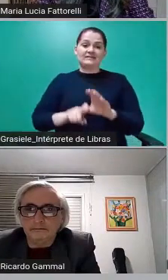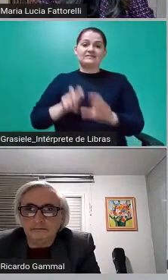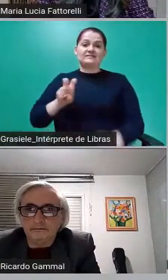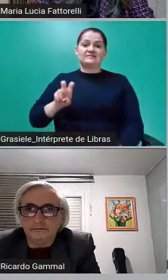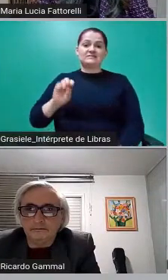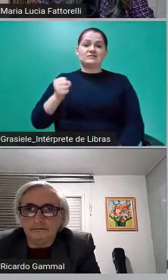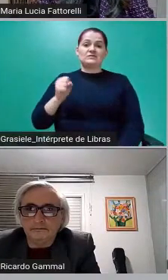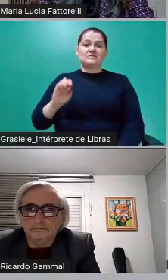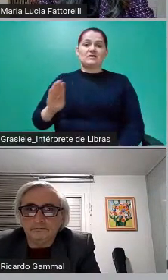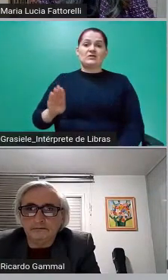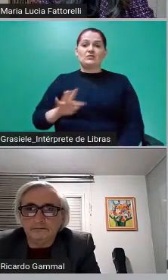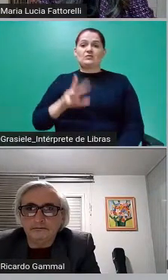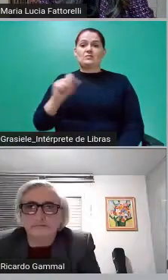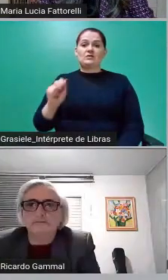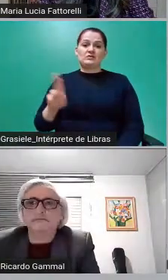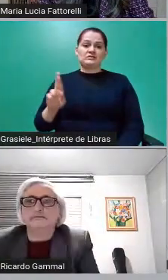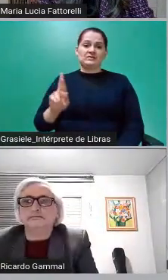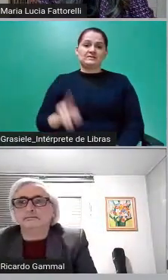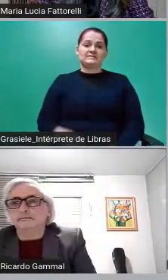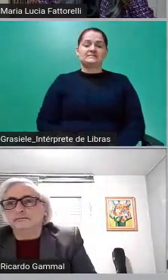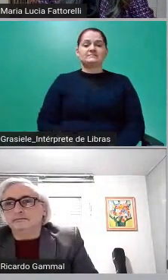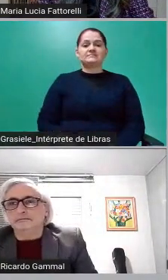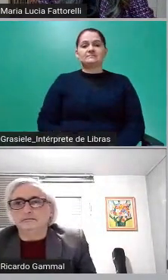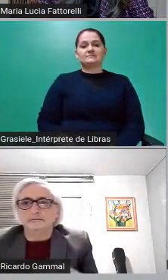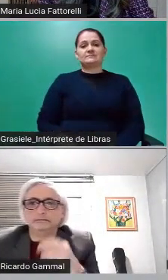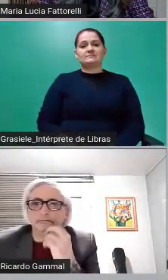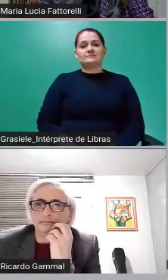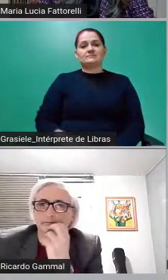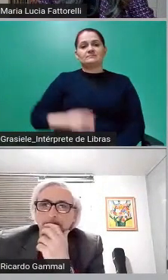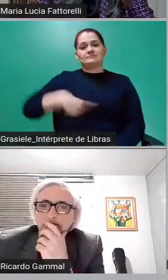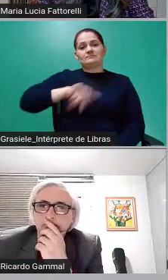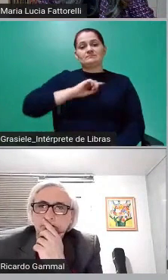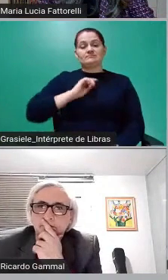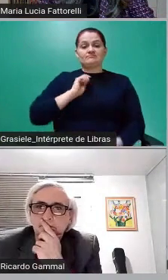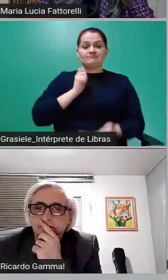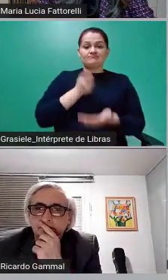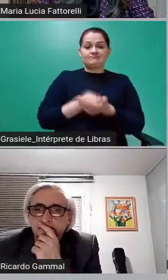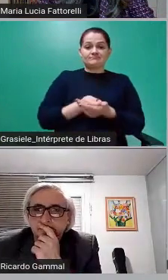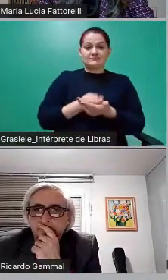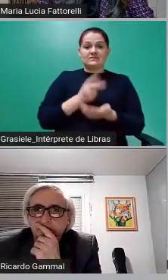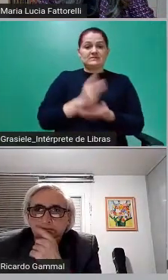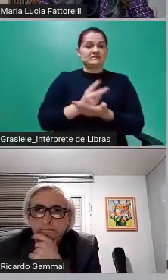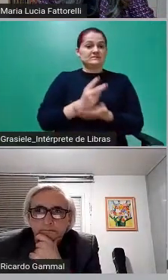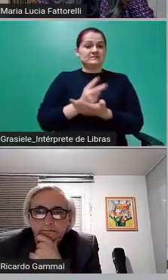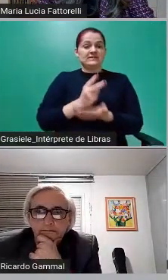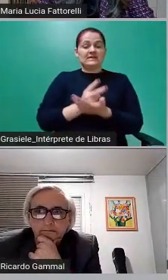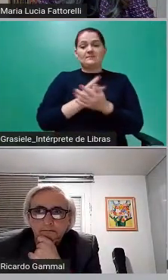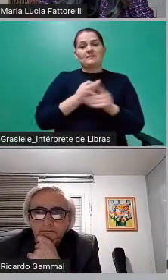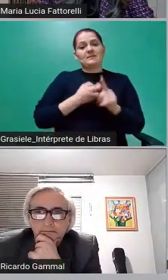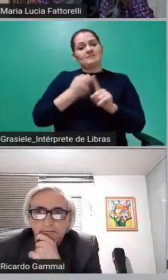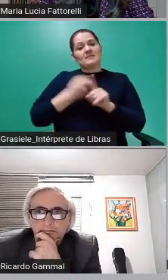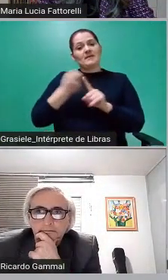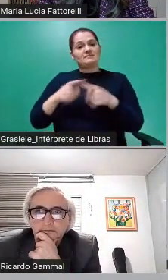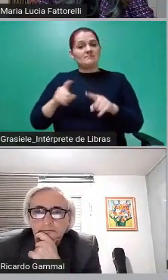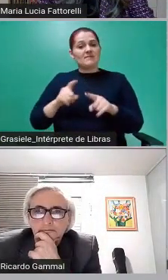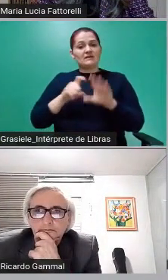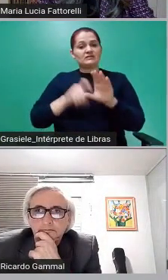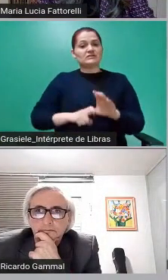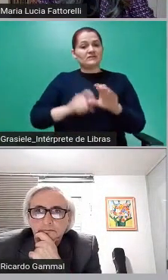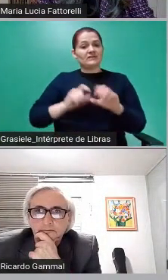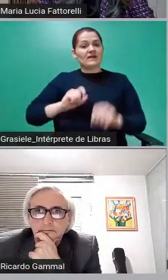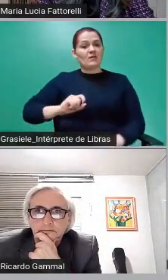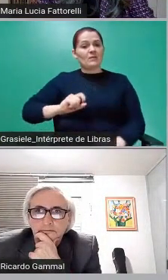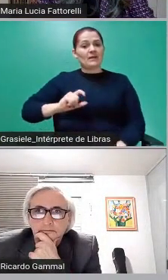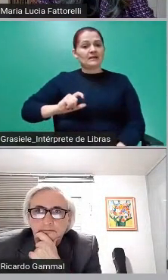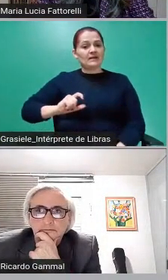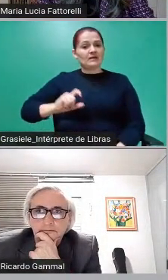bilhões de reais, embora pagássemos sempre direitinho todas as parcelas, por causa